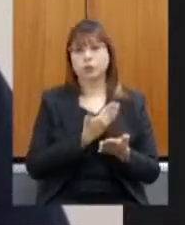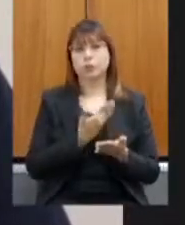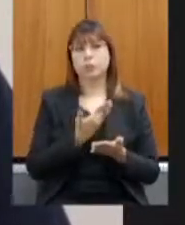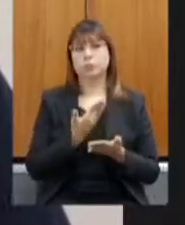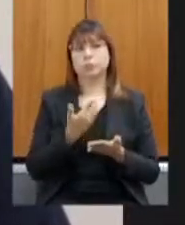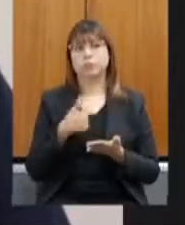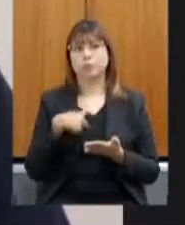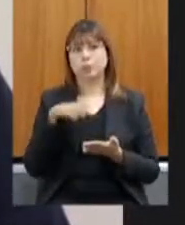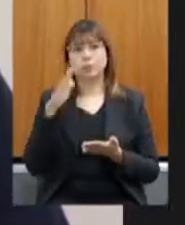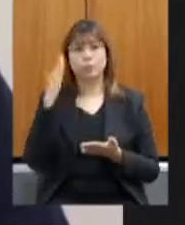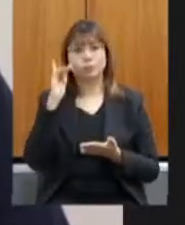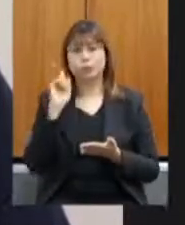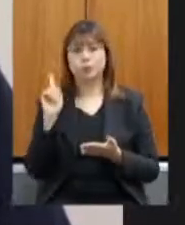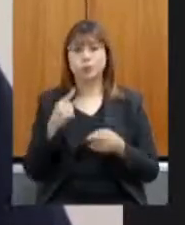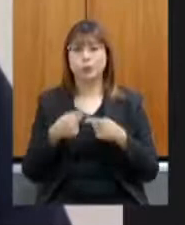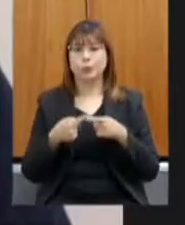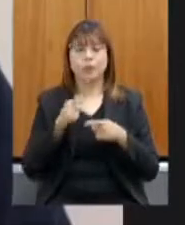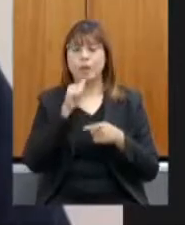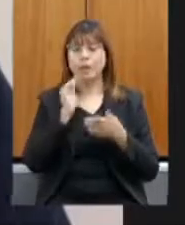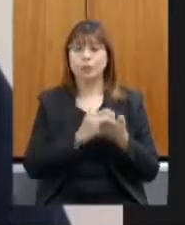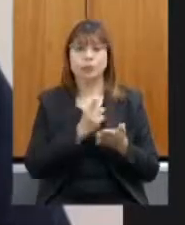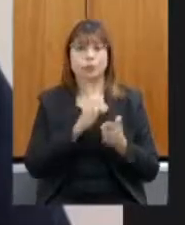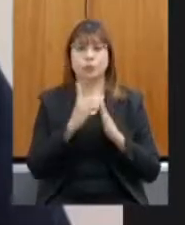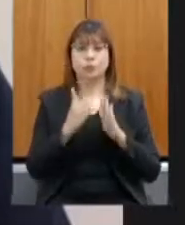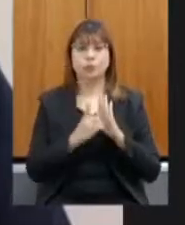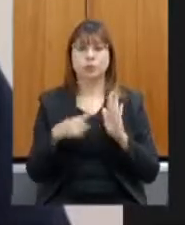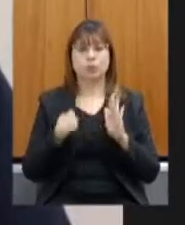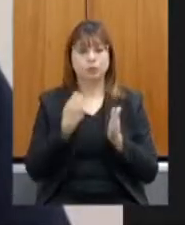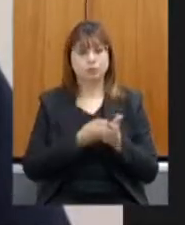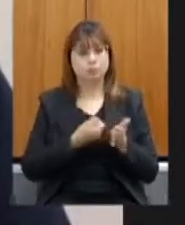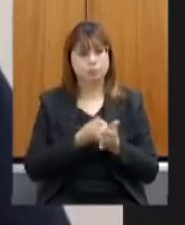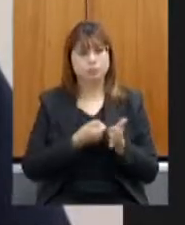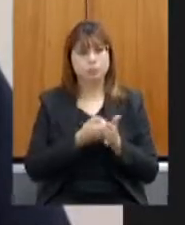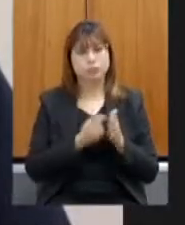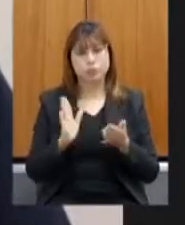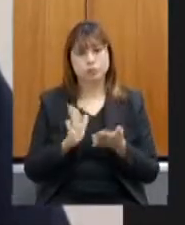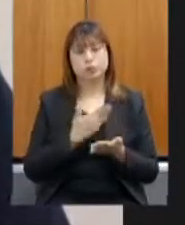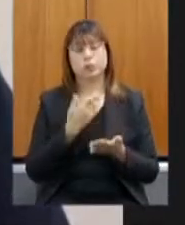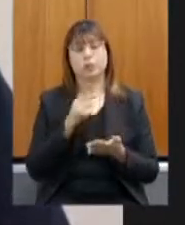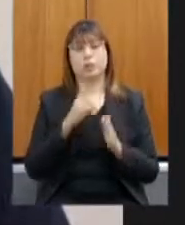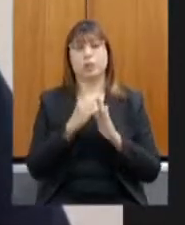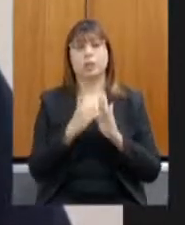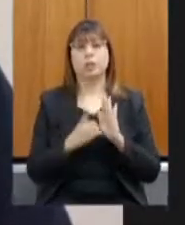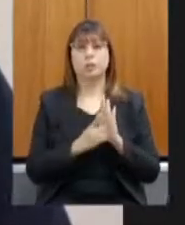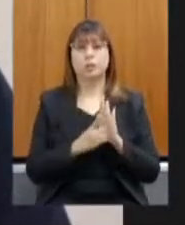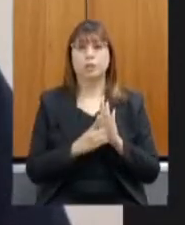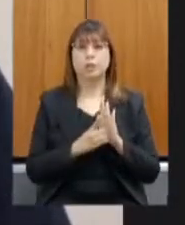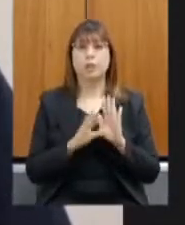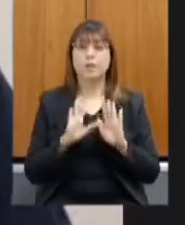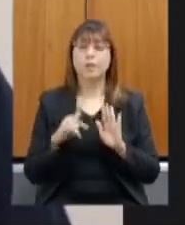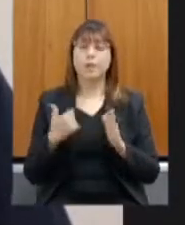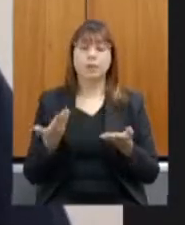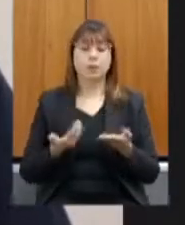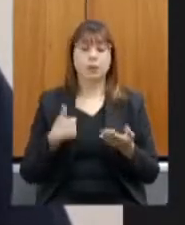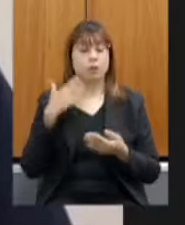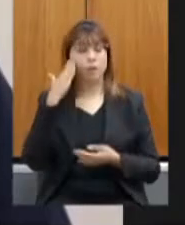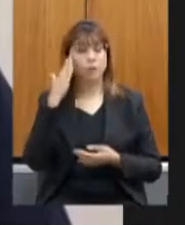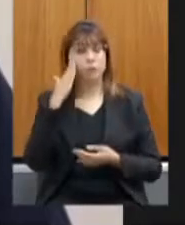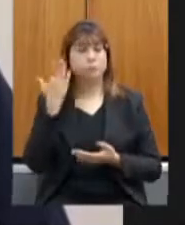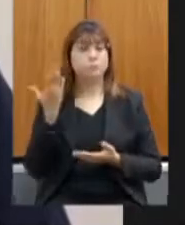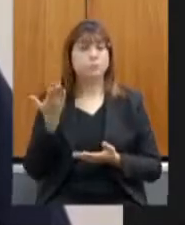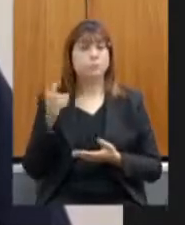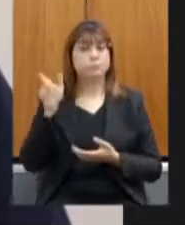como ele ainda não tirou estamos pressionando para que se retire logo mais porém aqui eu quero saber a visão